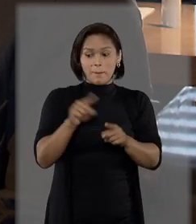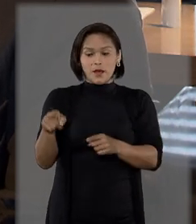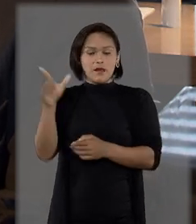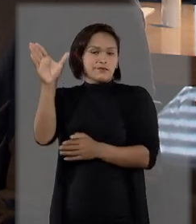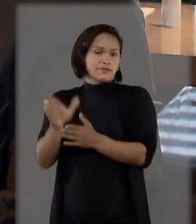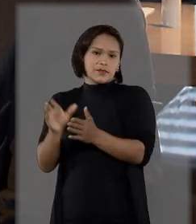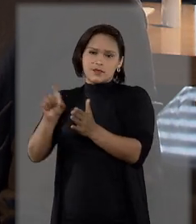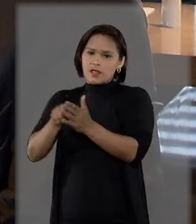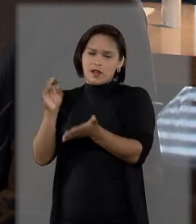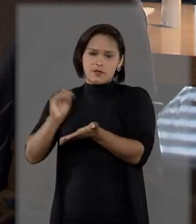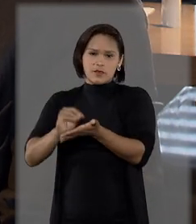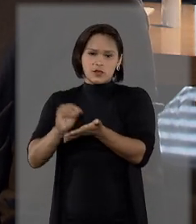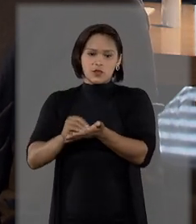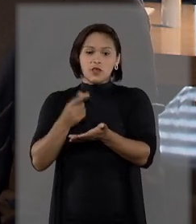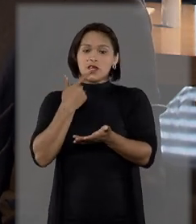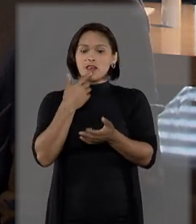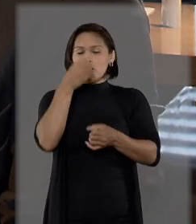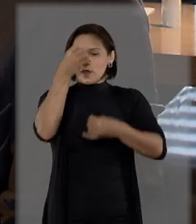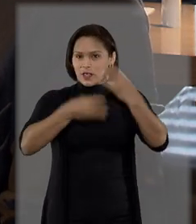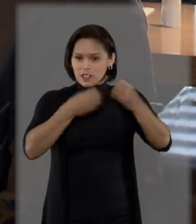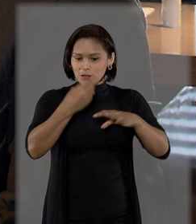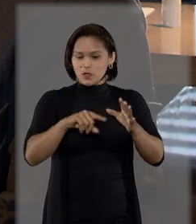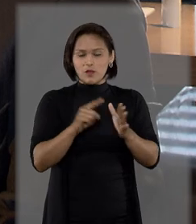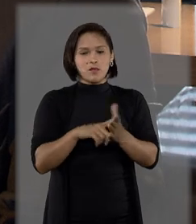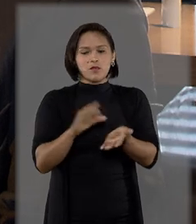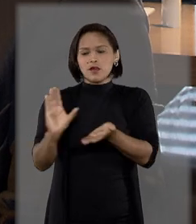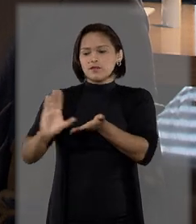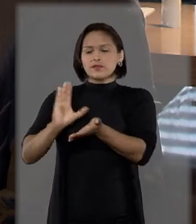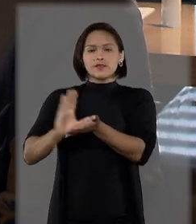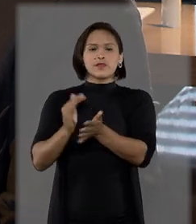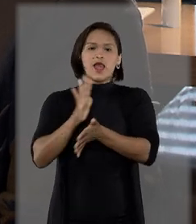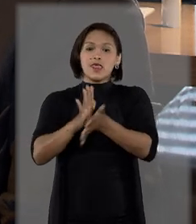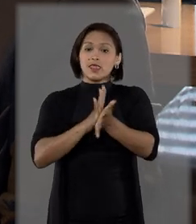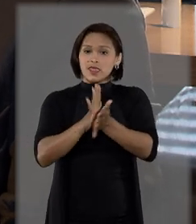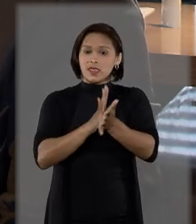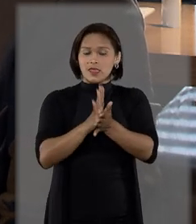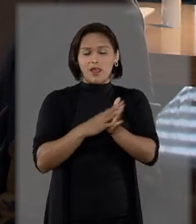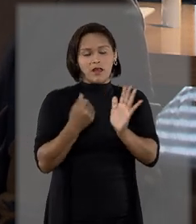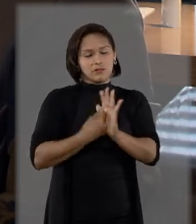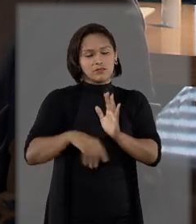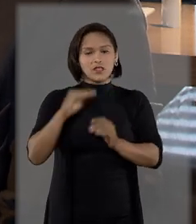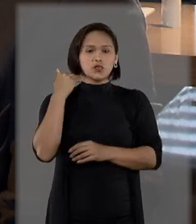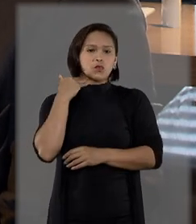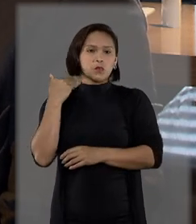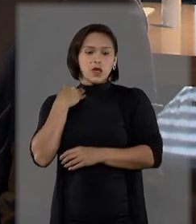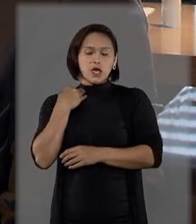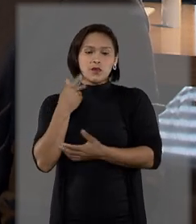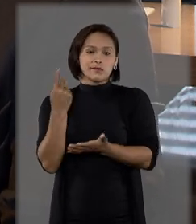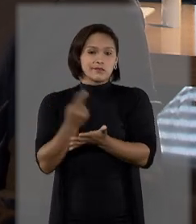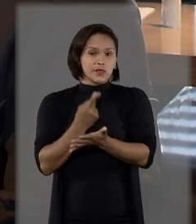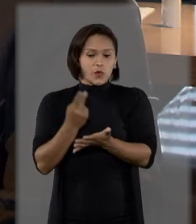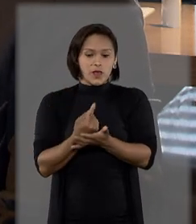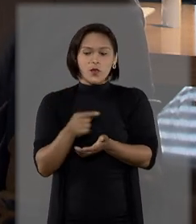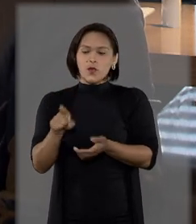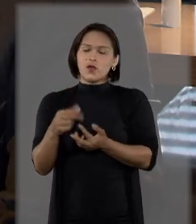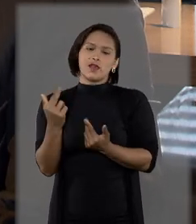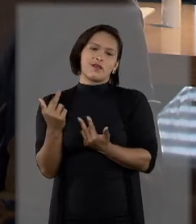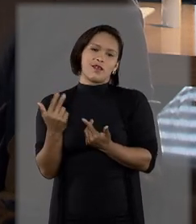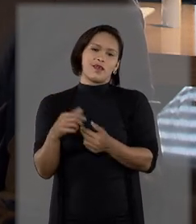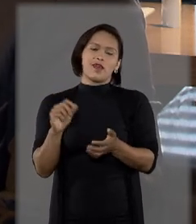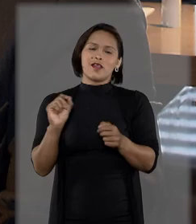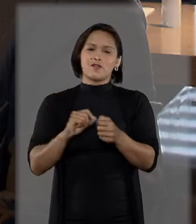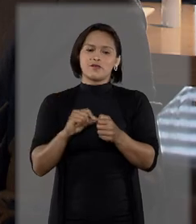nos alegou com essa carta foi justamente que ela não havia recebido esse valor e esse não na conta dela, por um erro que ela mesmo